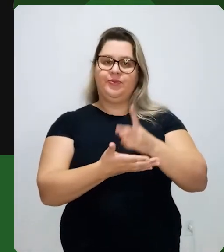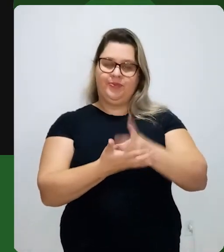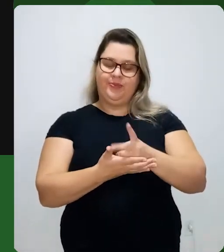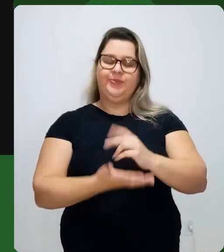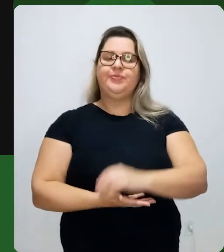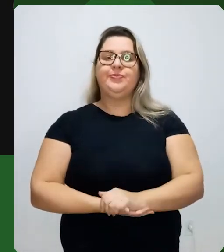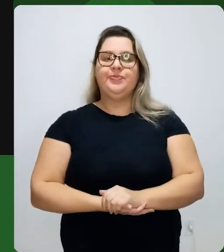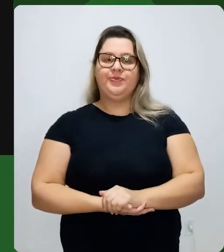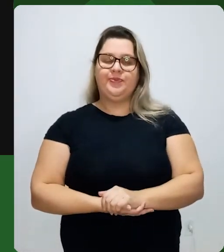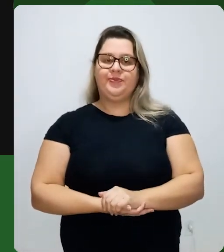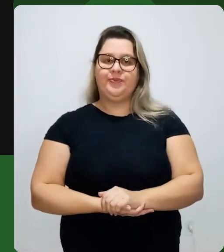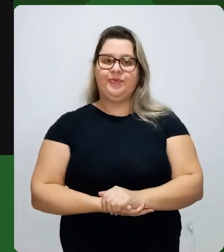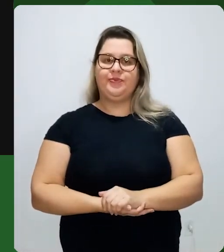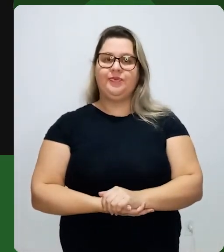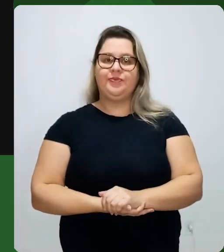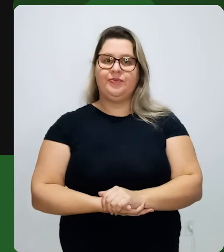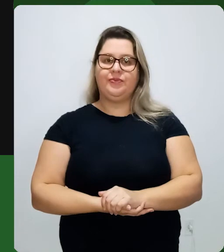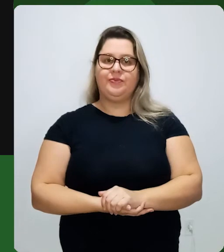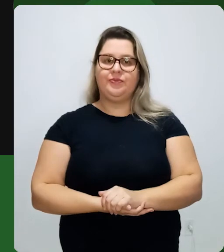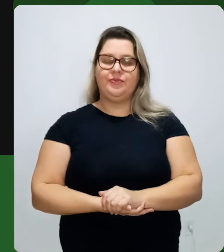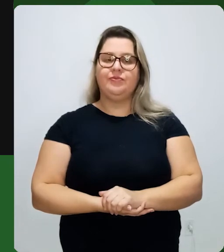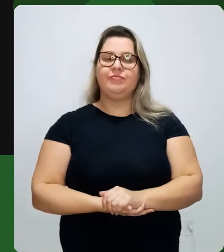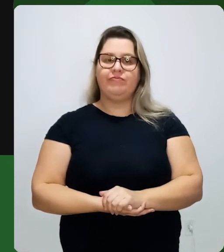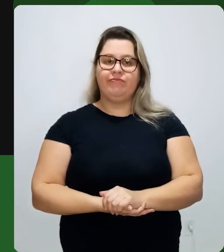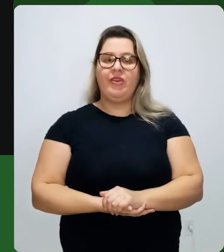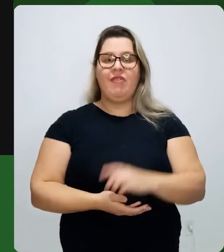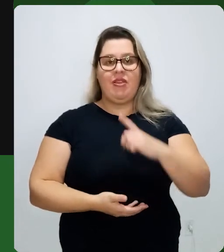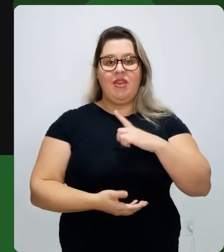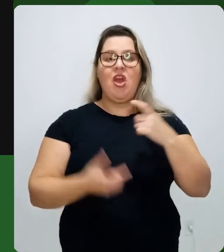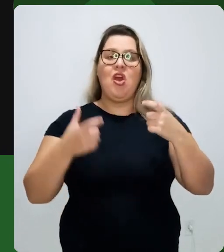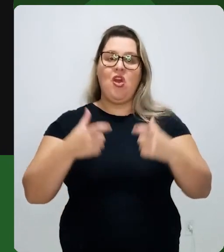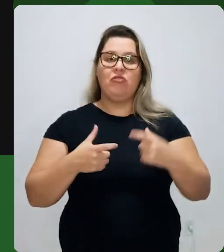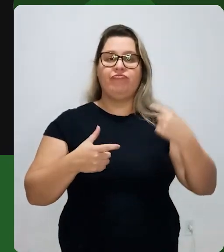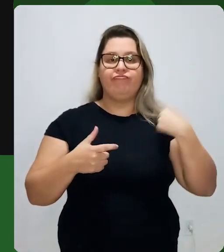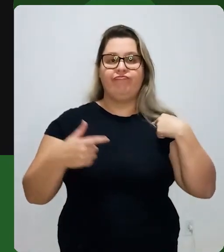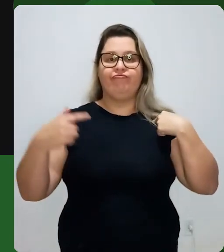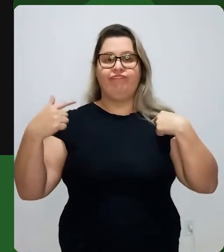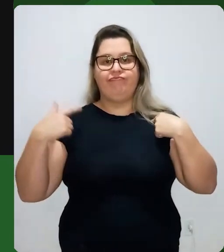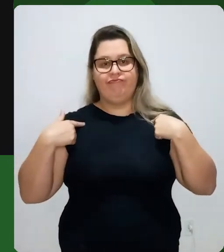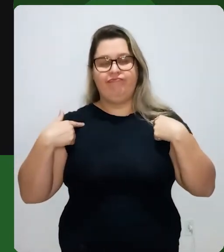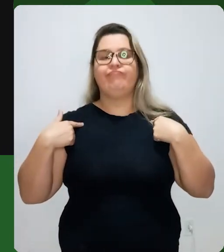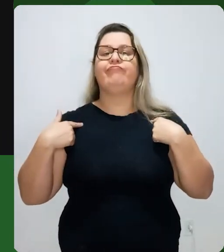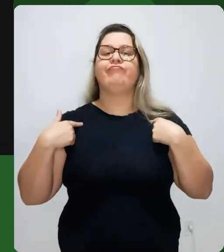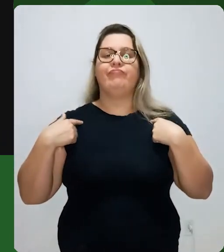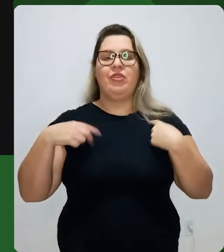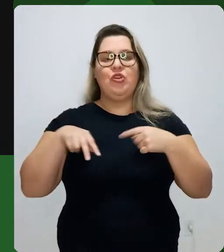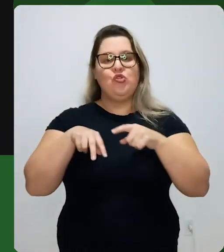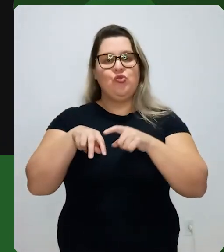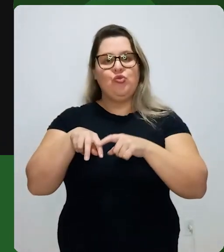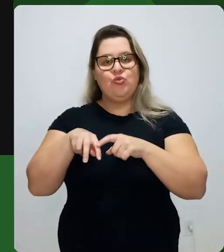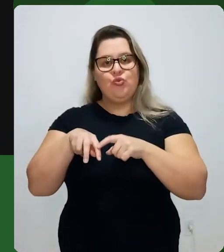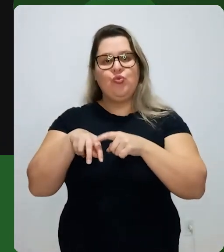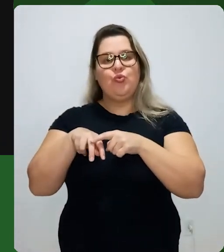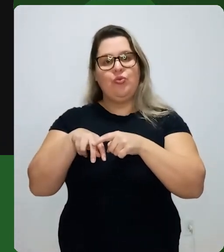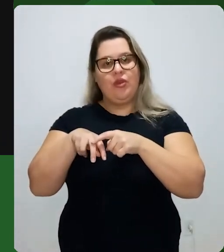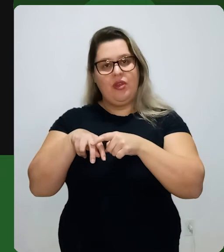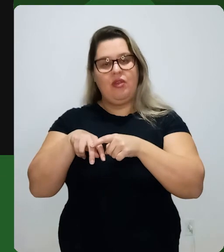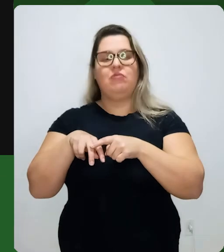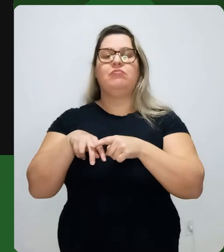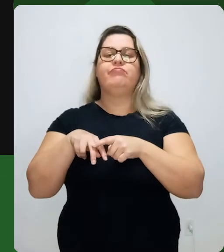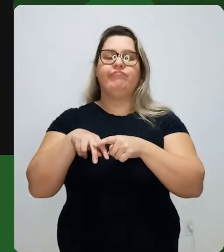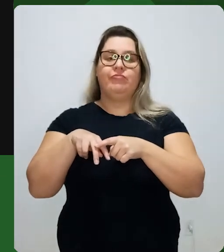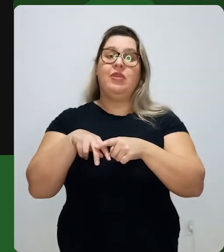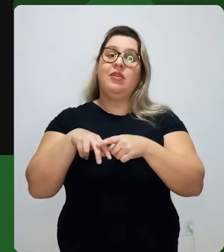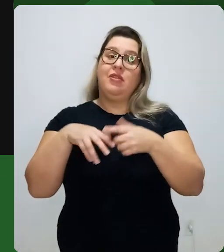tá? Então, aqui, geralmente, ela vai se concentrar mais nos membros, pernas e braços, tá? Então, a gente sabe,